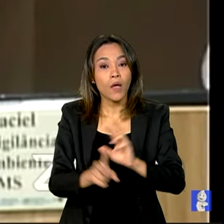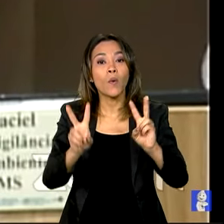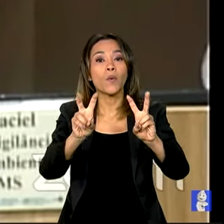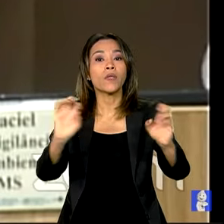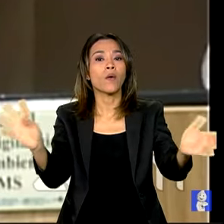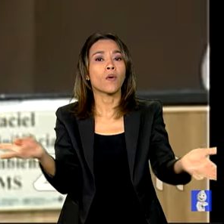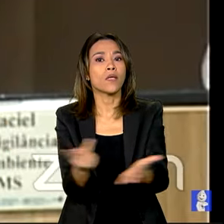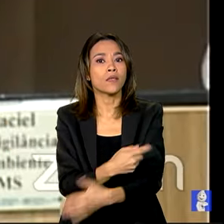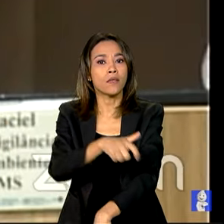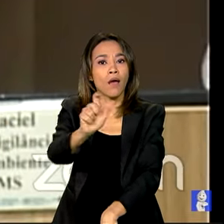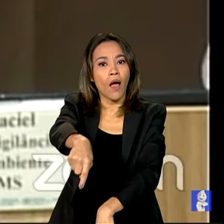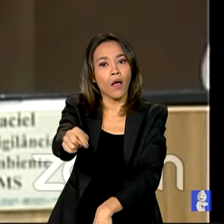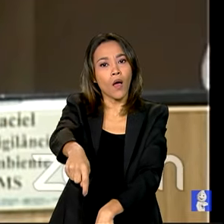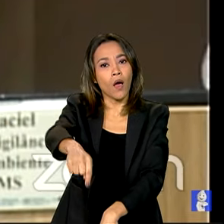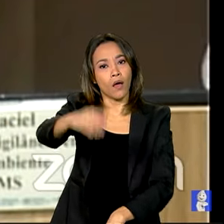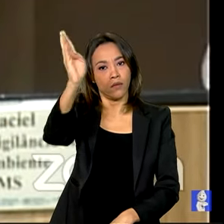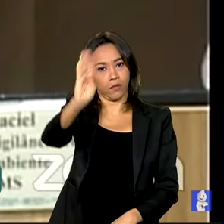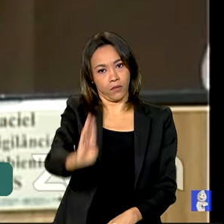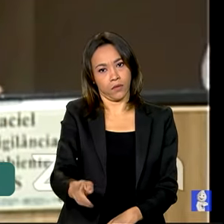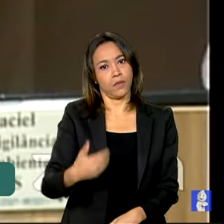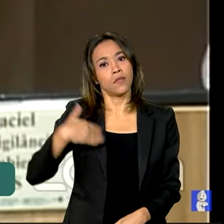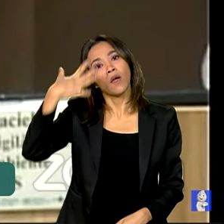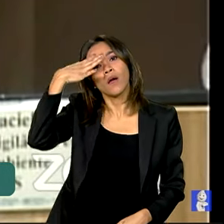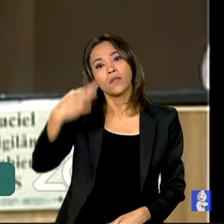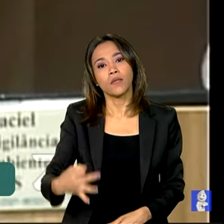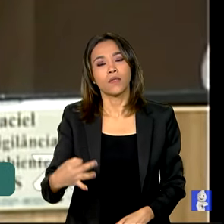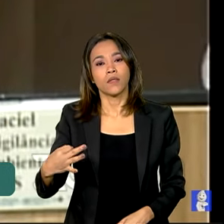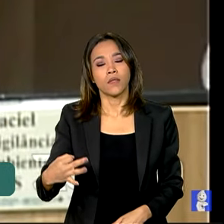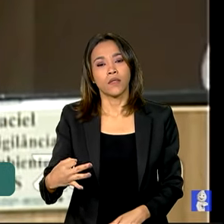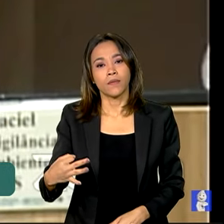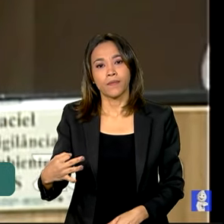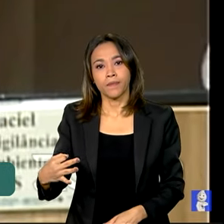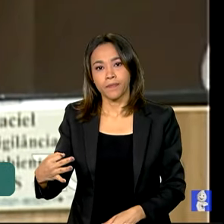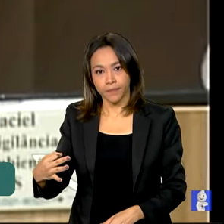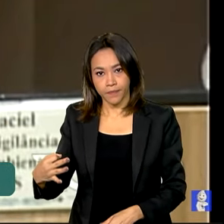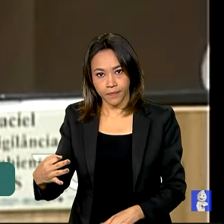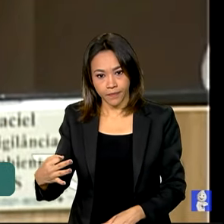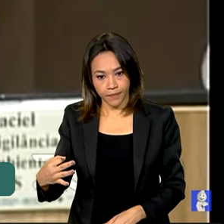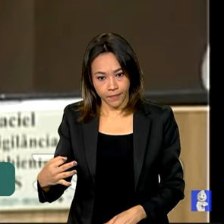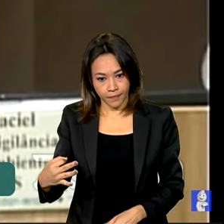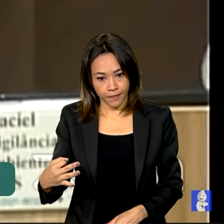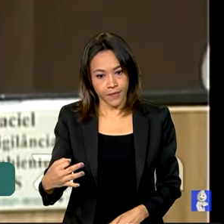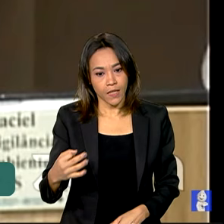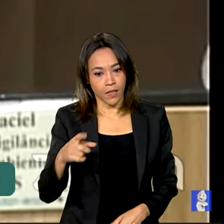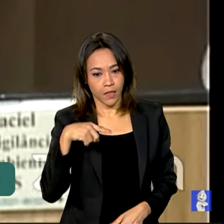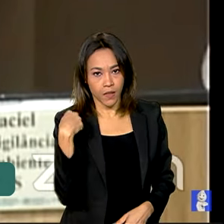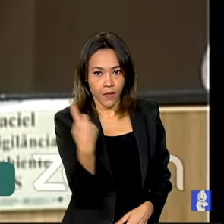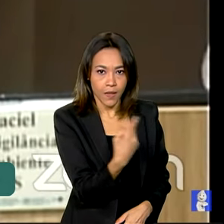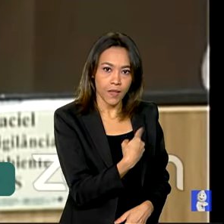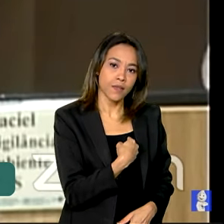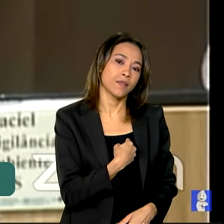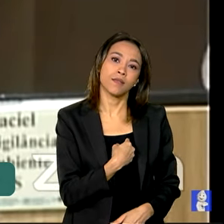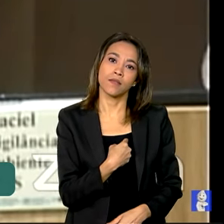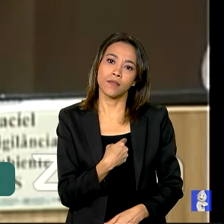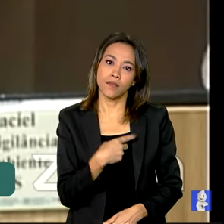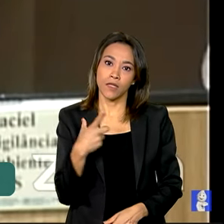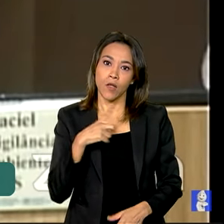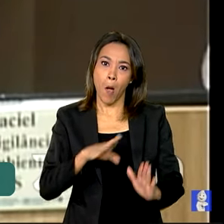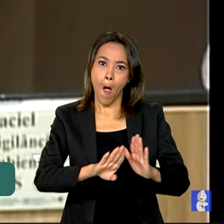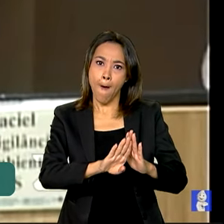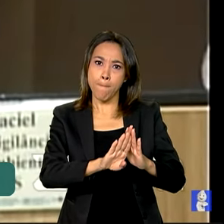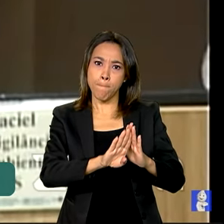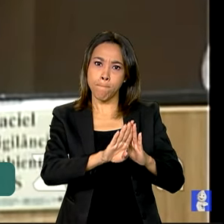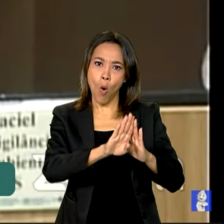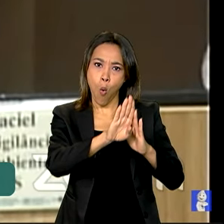agora e entender ainda que a curva, nós estamos aí com o nosso pico que foi